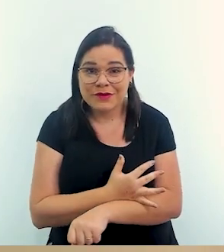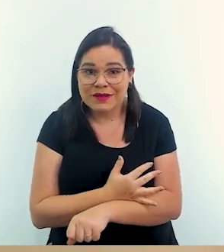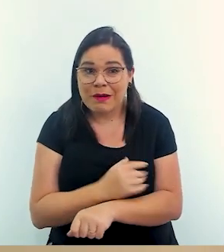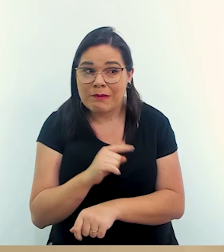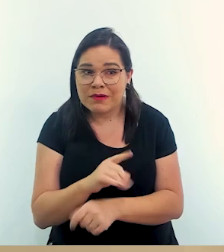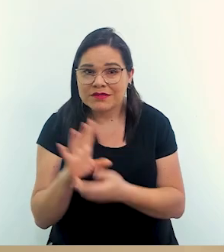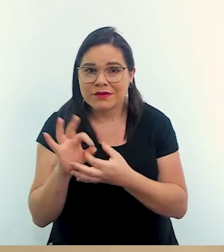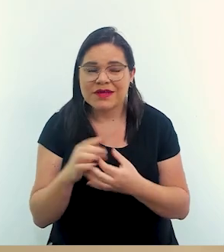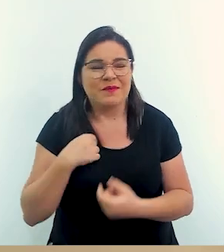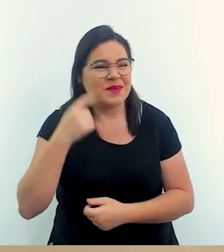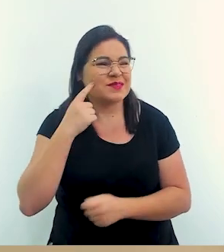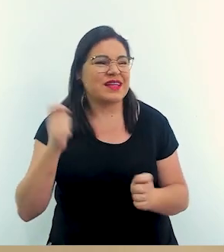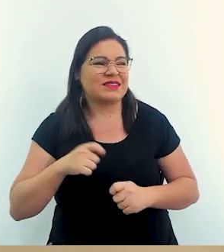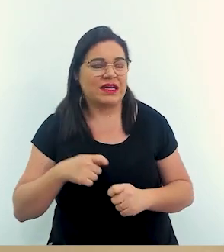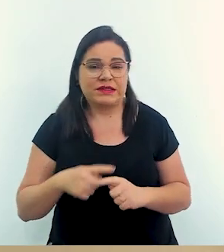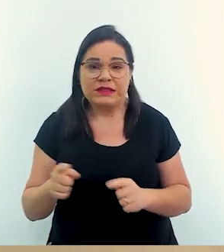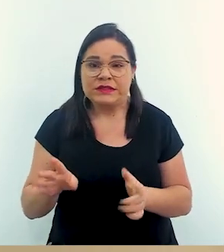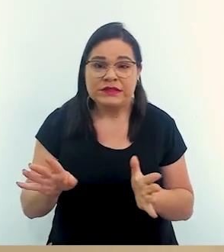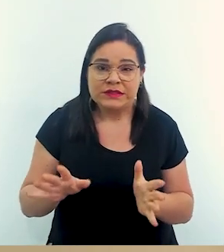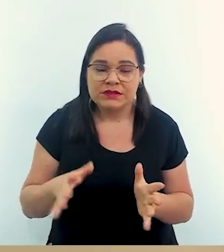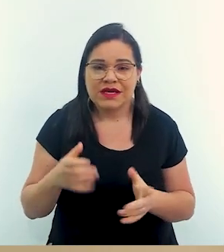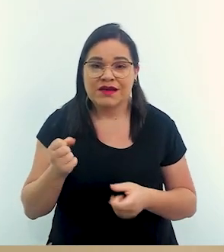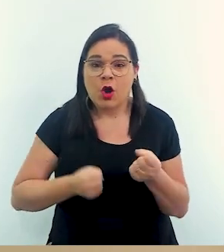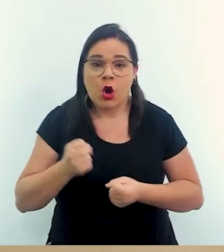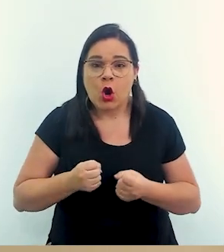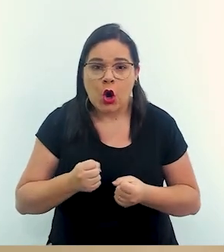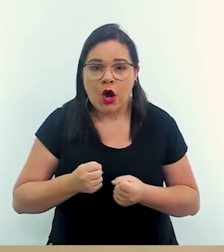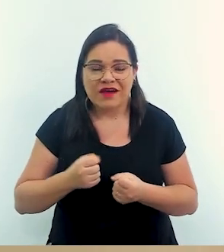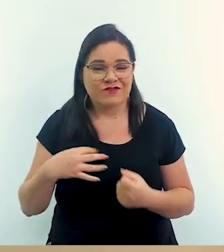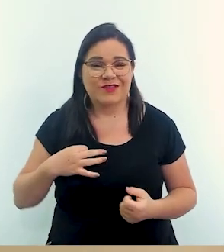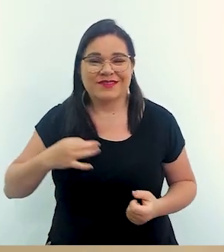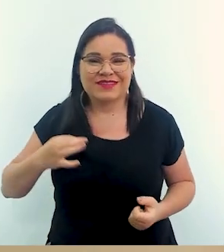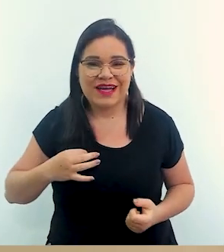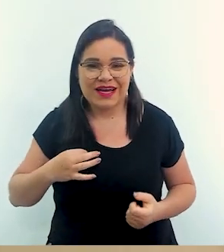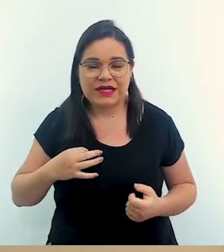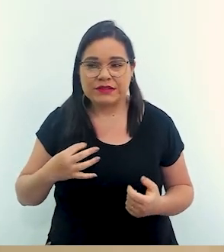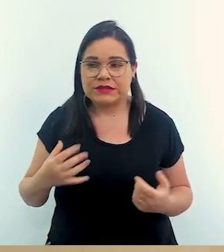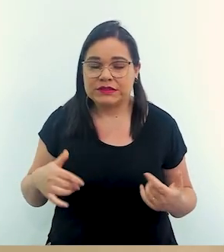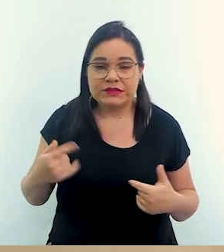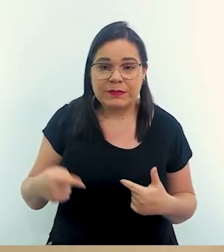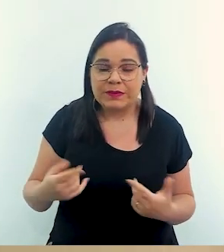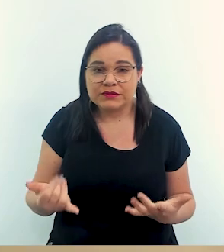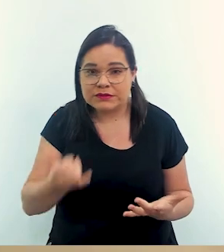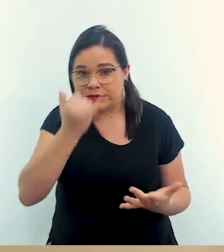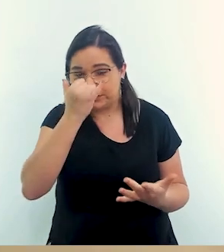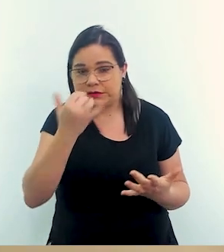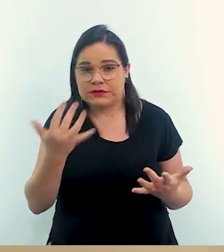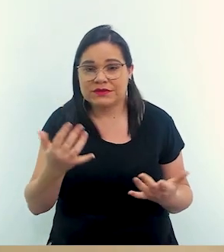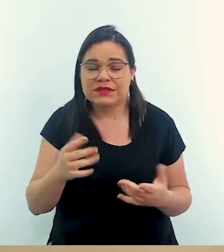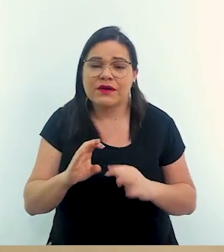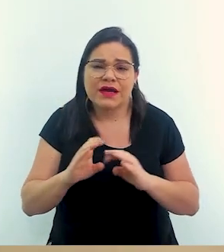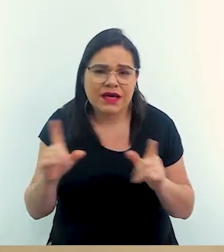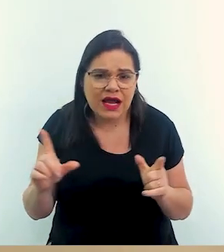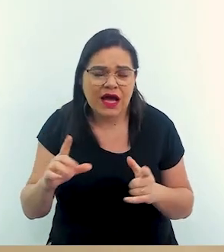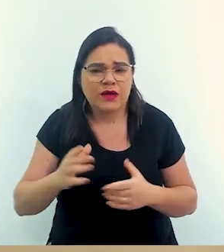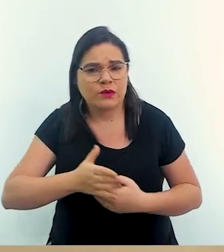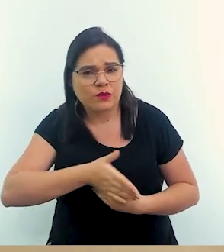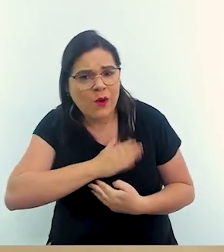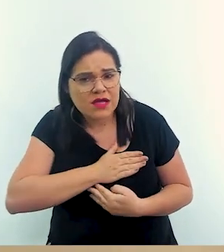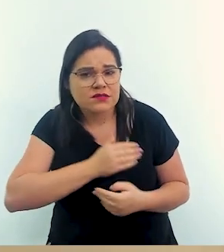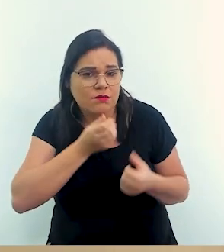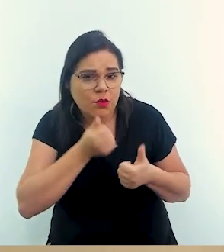para lidar com essa situação, e acha que tem, então sai correndo, quer ser voluntário, é muito genuíno,